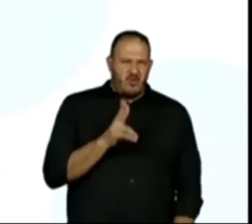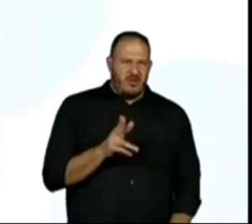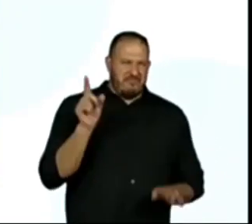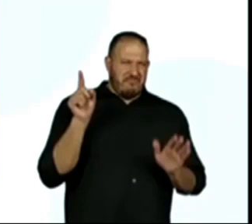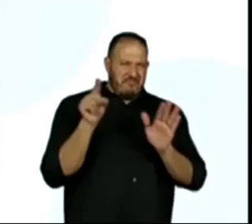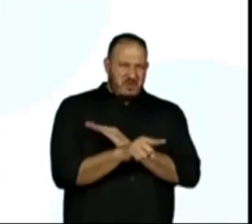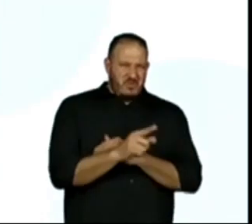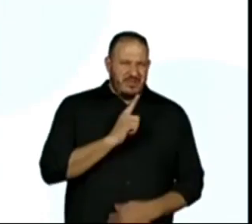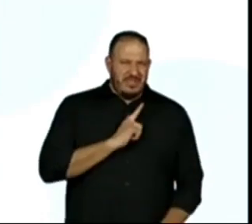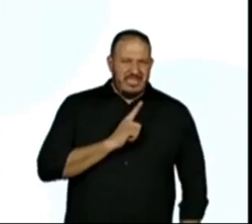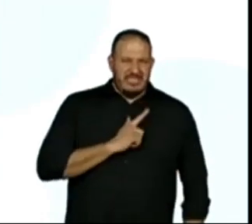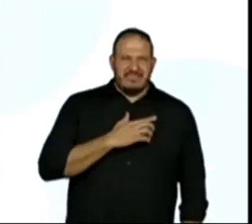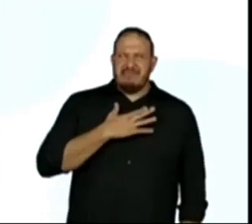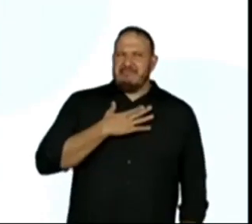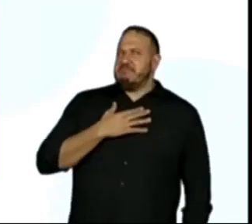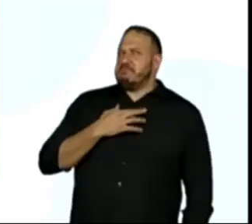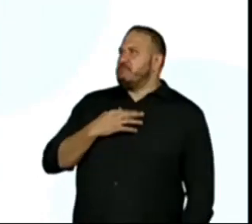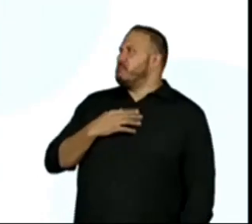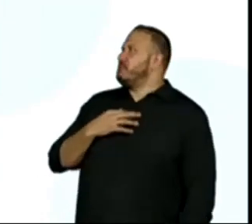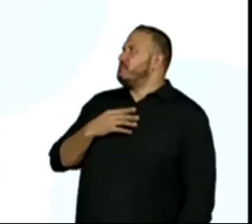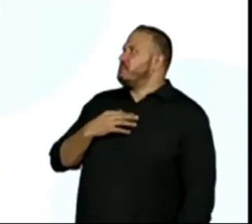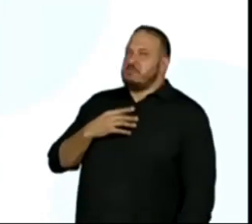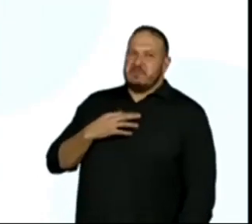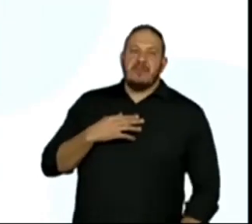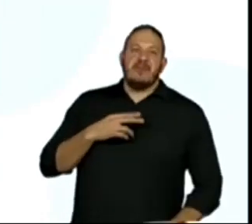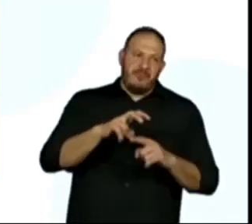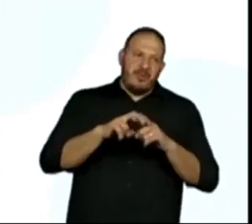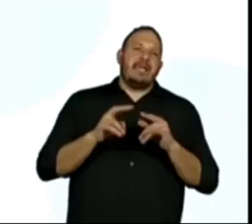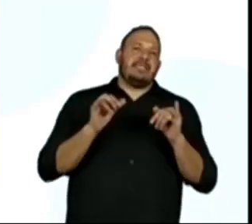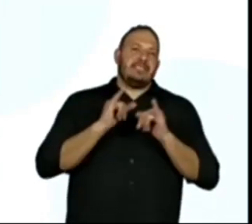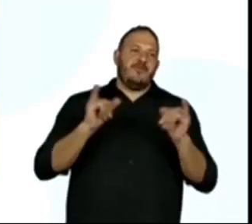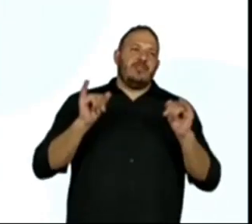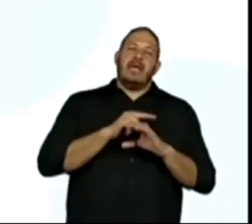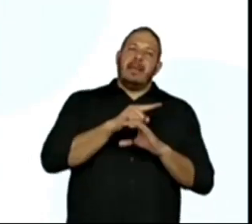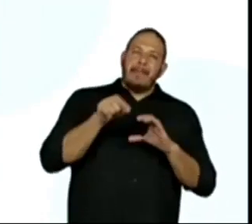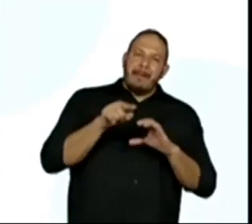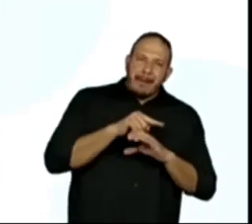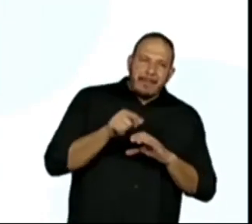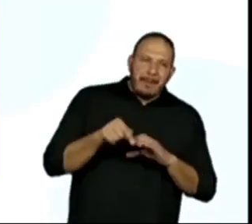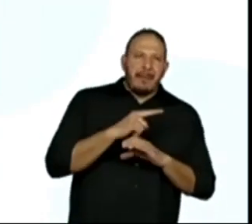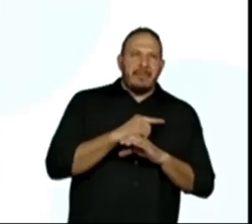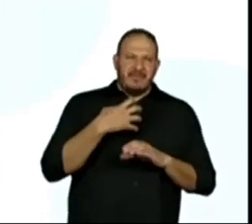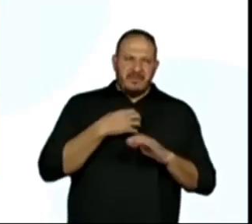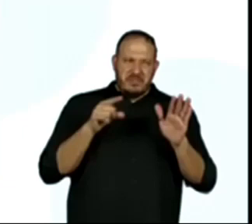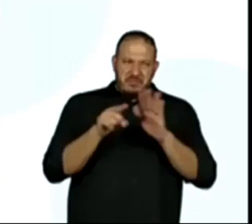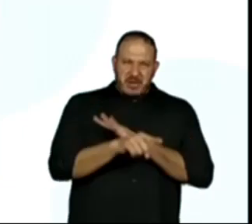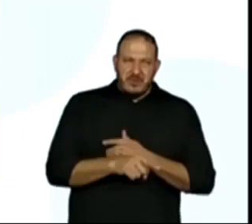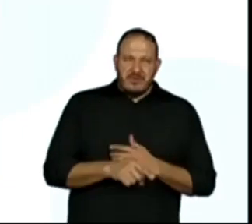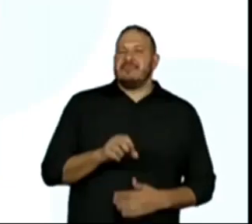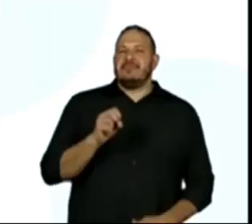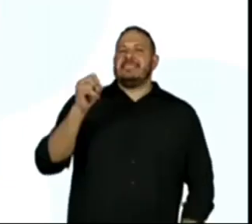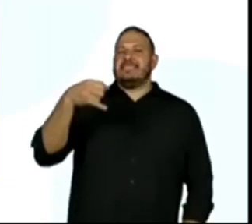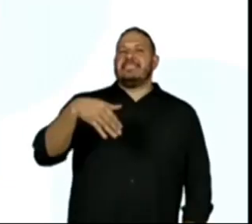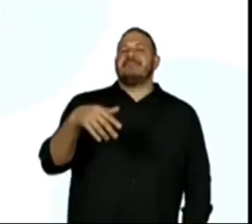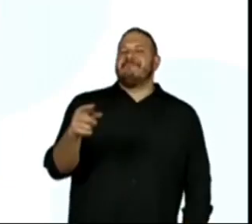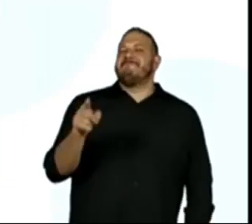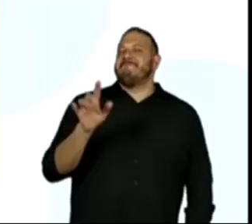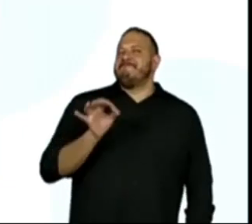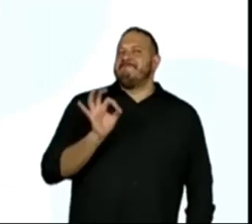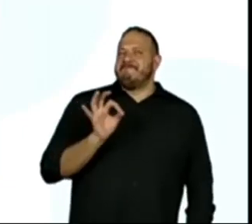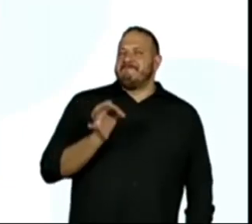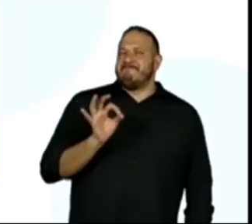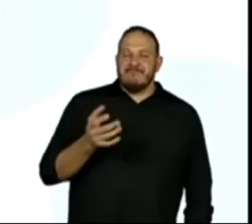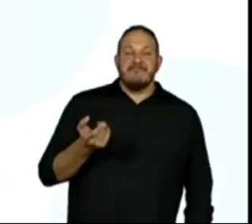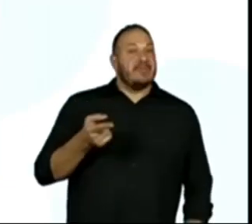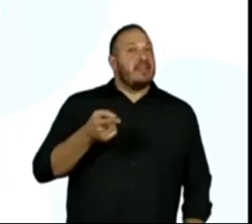do nosso texto de divulgação científica está em formato de pergunta? Sim. Maravilha. Então,